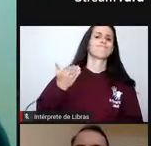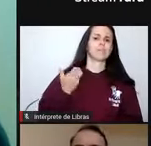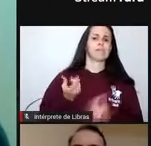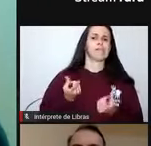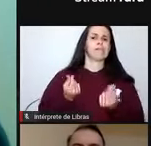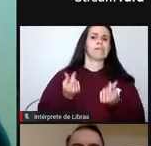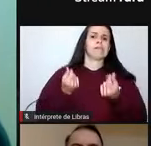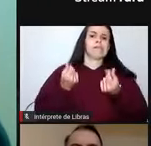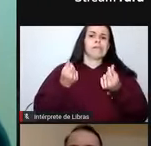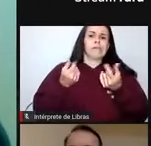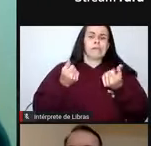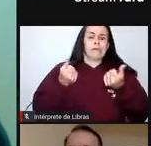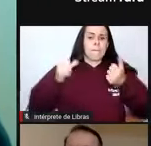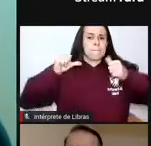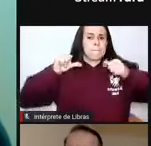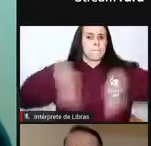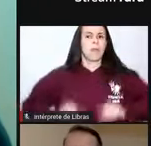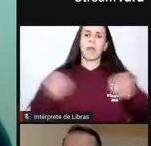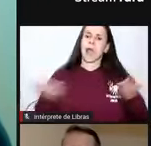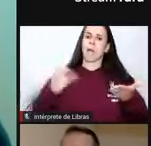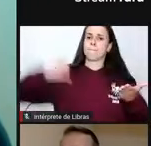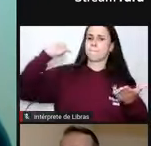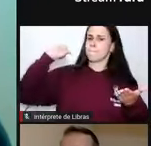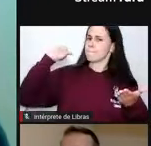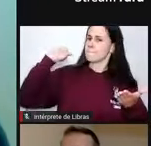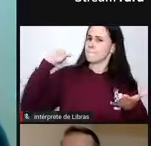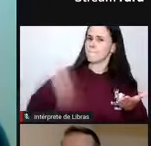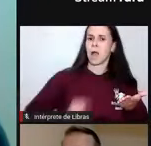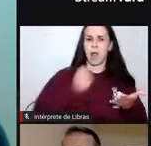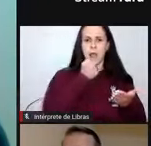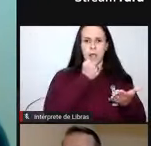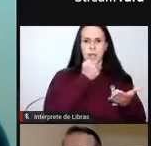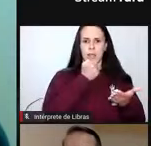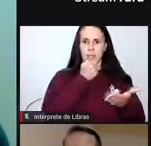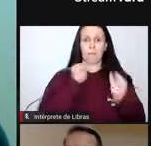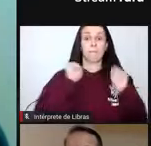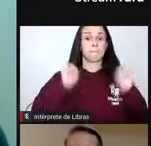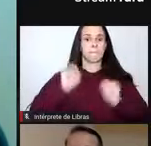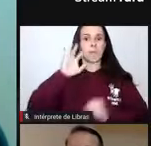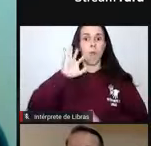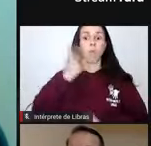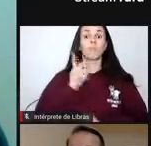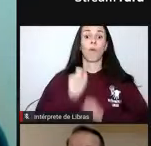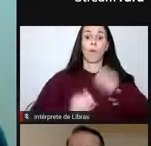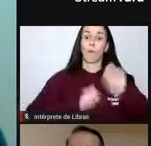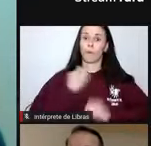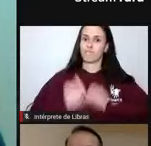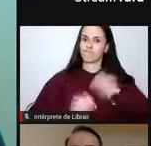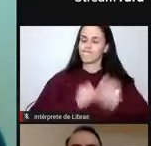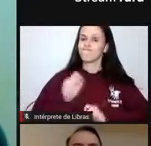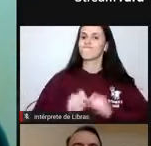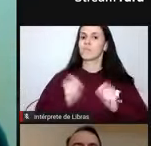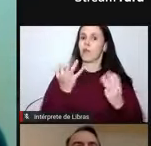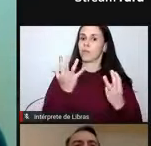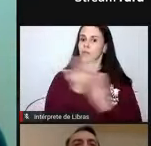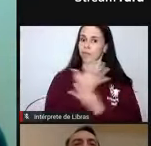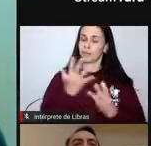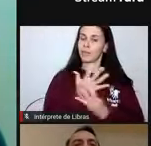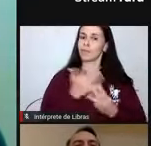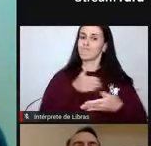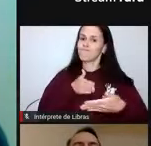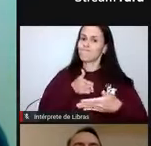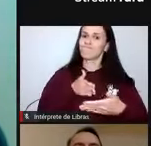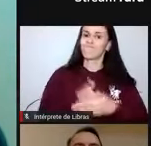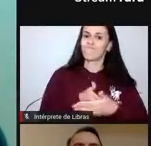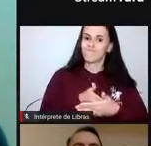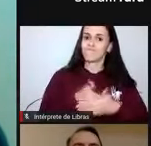agora com uma redução prevista para 2021, que pode levar com que a universidade não cumpra com seus compromissos e inviabilize o seu